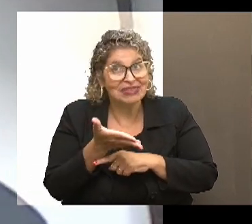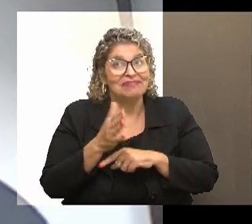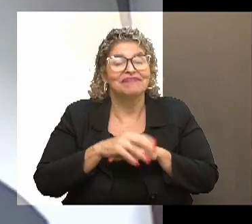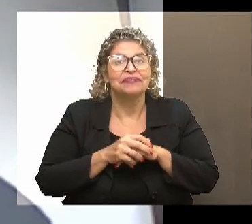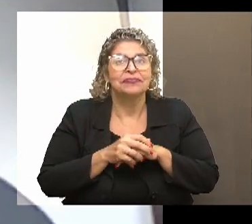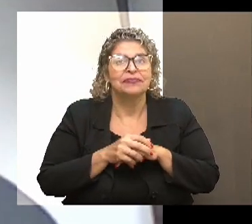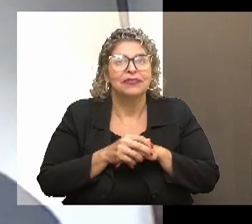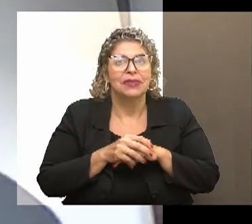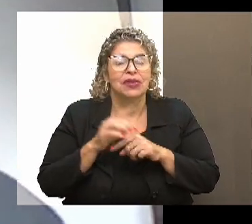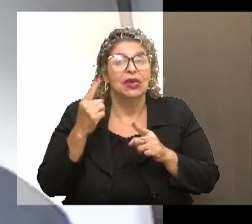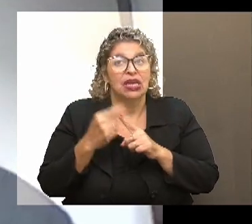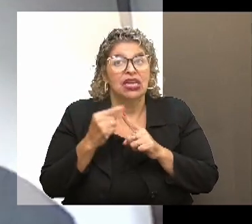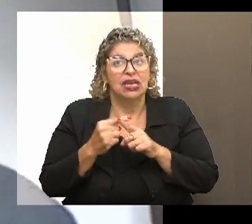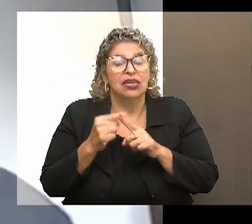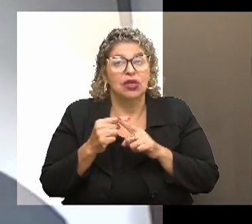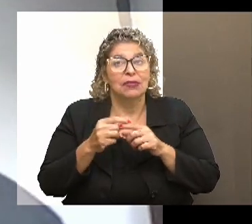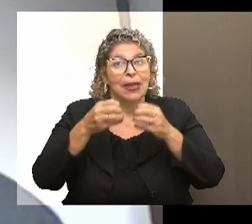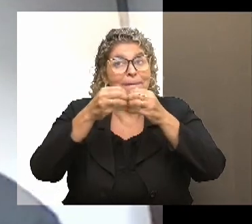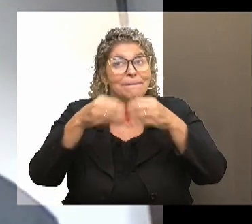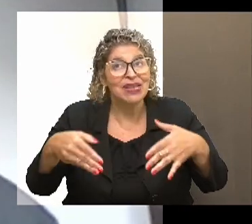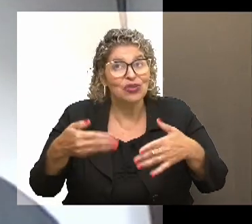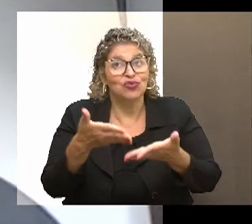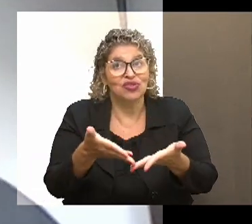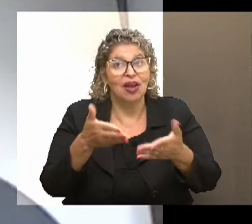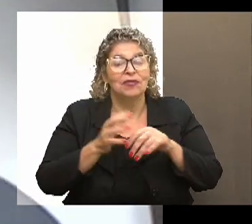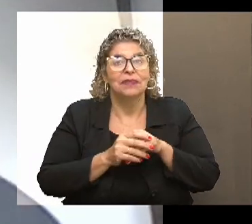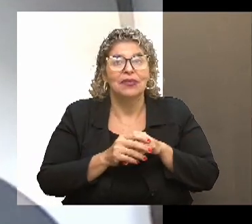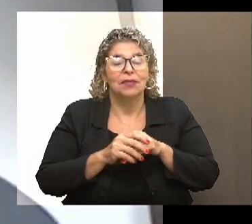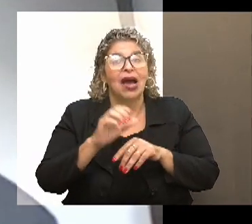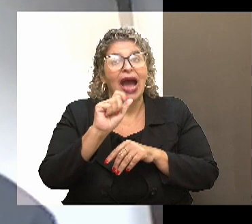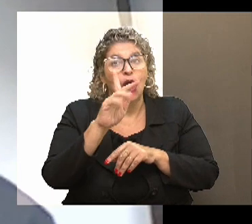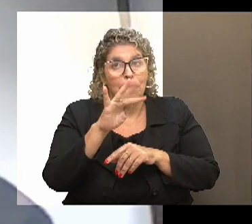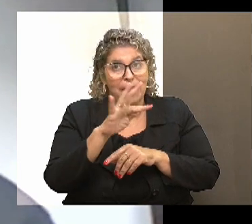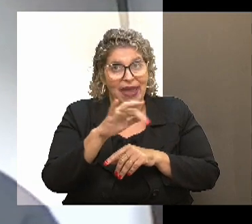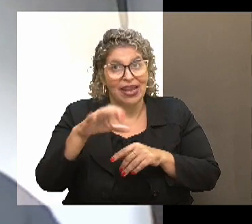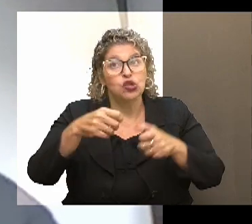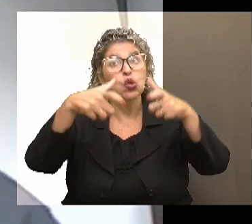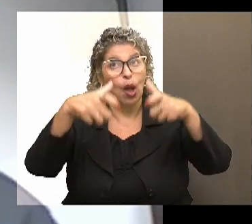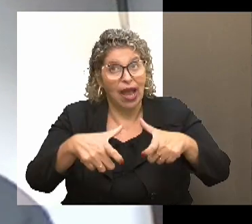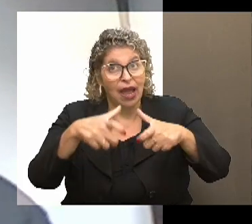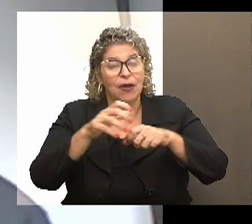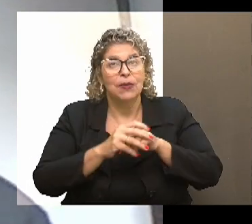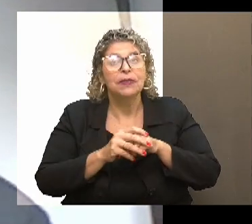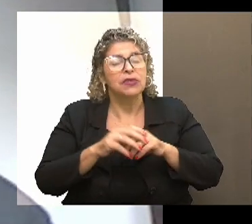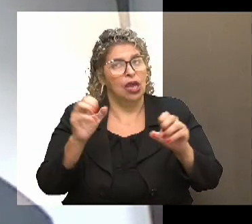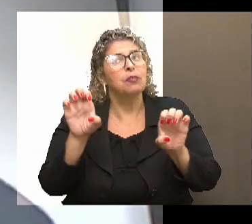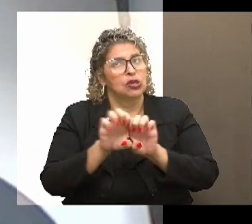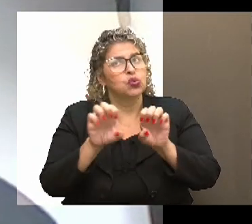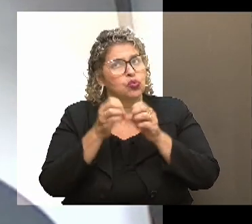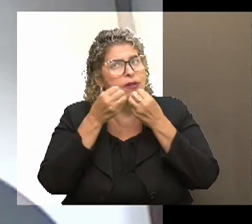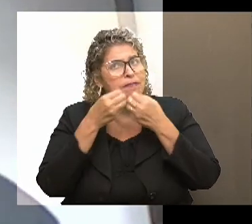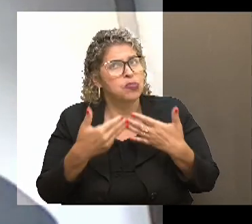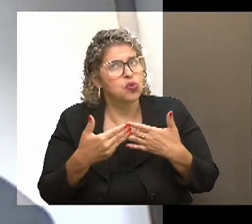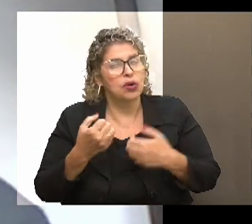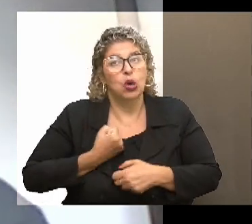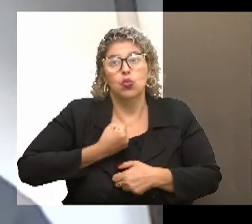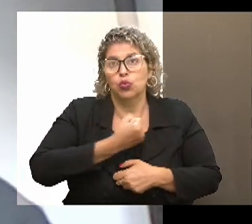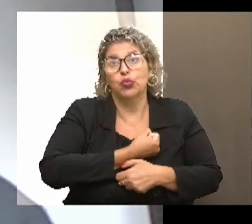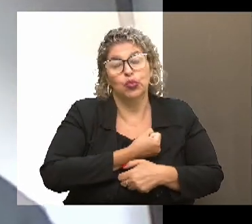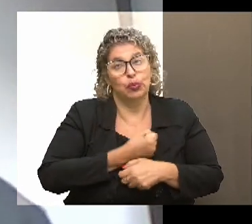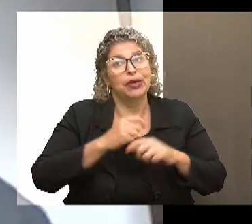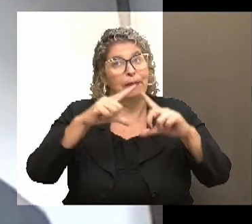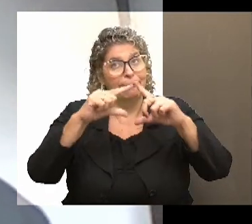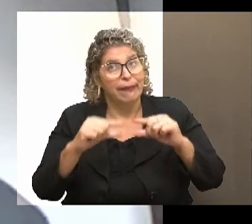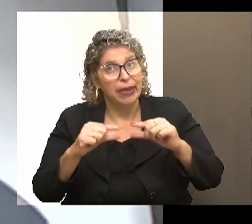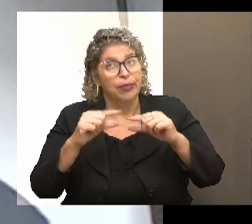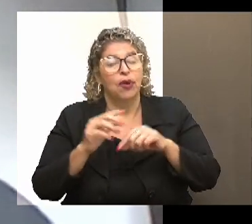isso acaba sendo um pouco prejudicial, mas eu acho que os albergues têm uma estrutura muito boa, ainda é um número inferior ao que